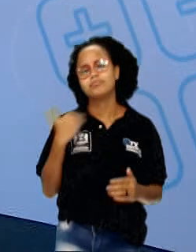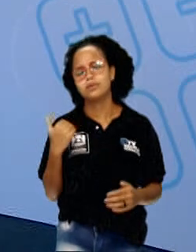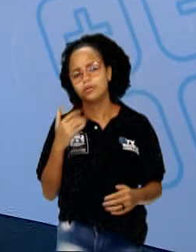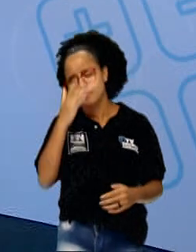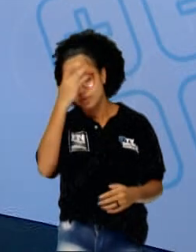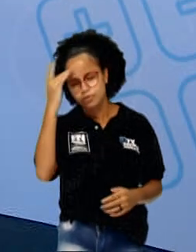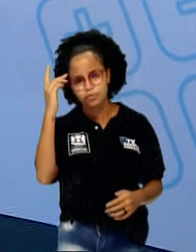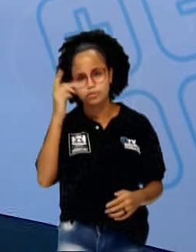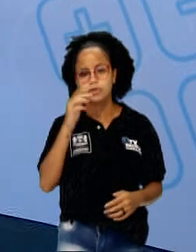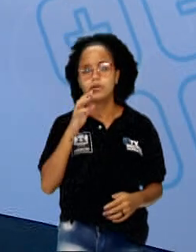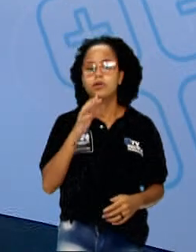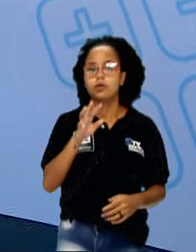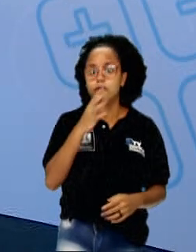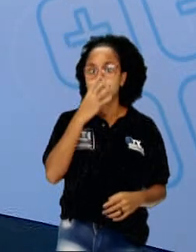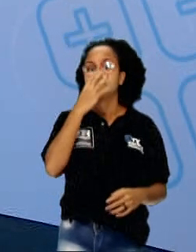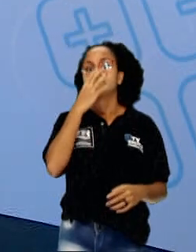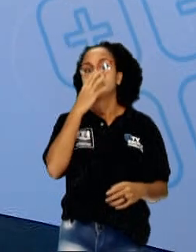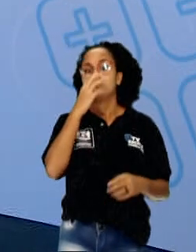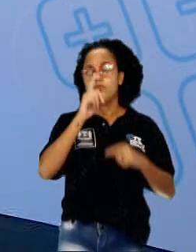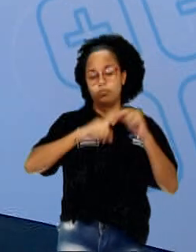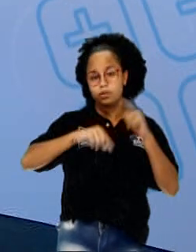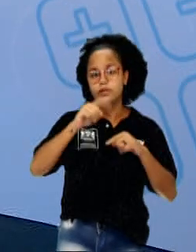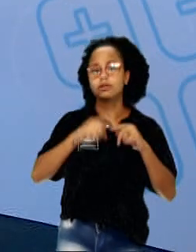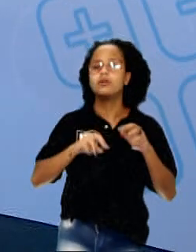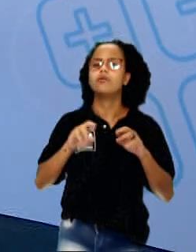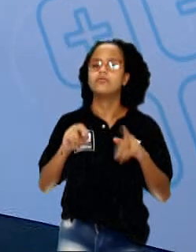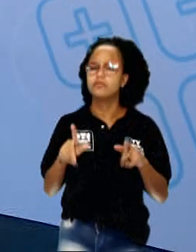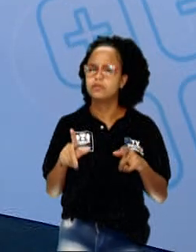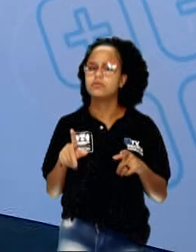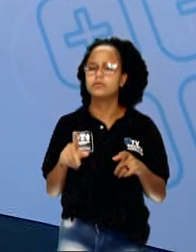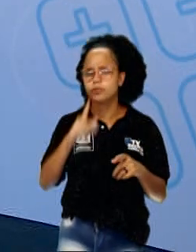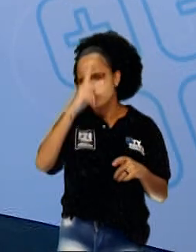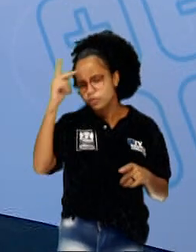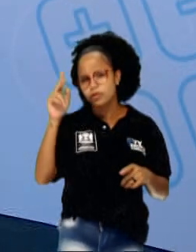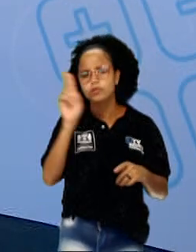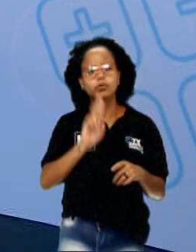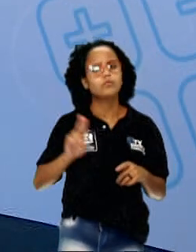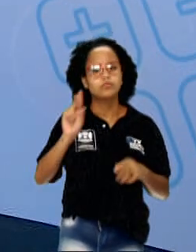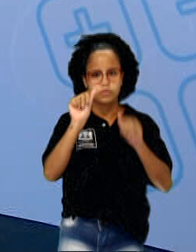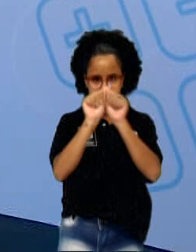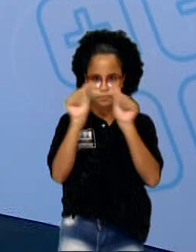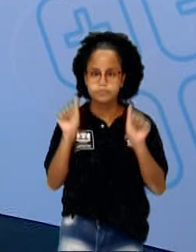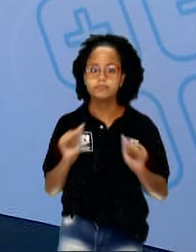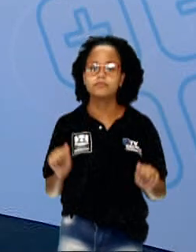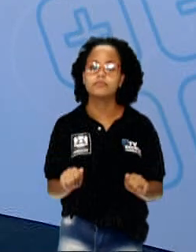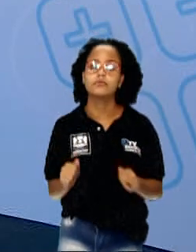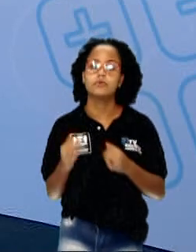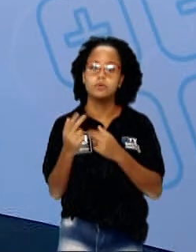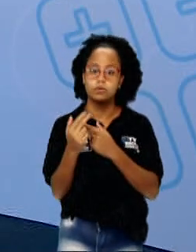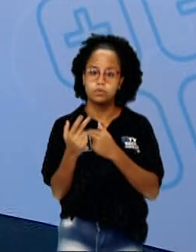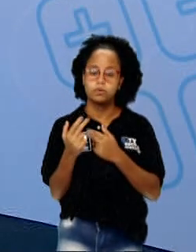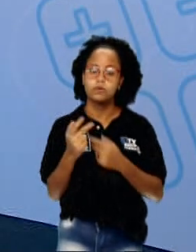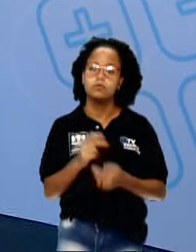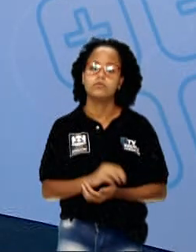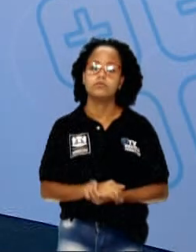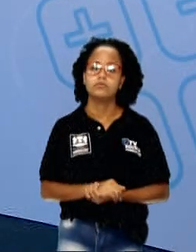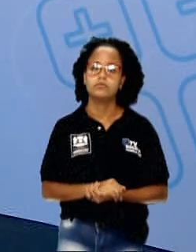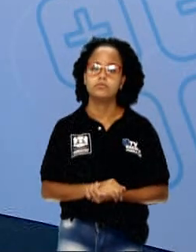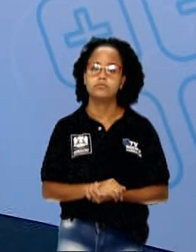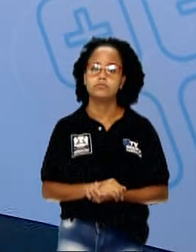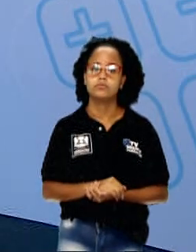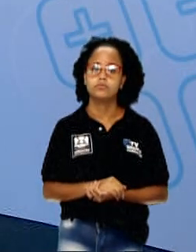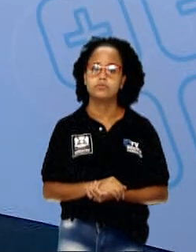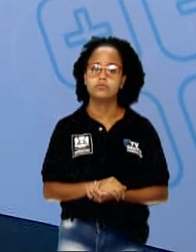E ele construiu essa obra com material não convencional. É um material que normalmente não seria usado na arte. Assim como o Kyle,